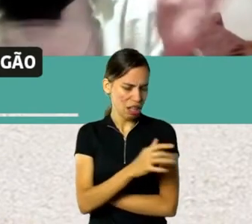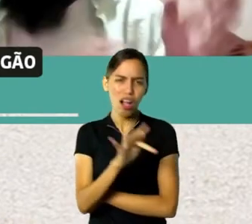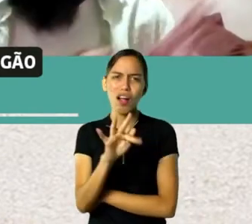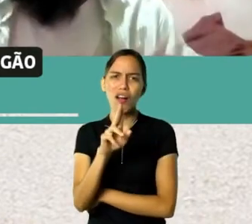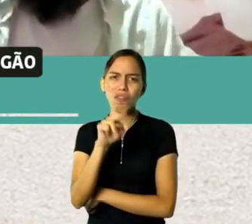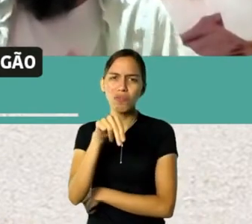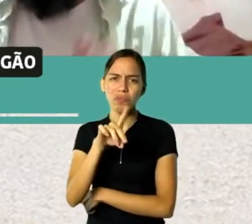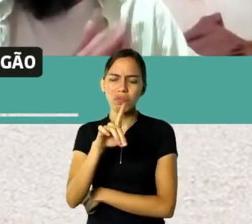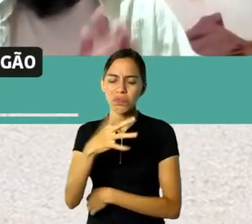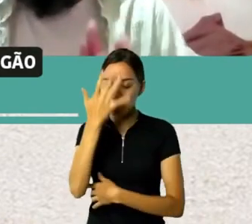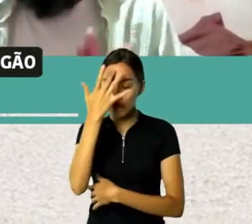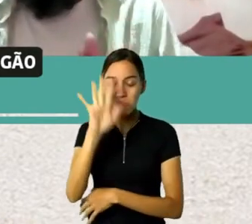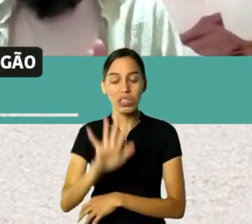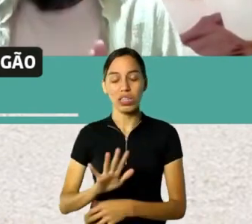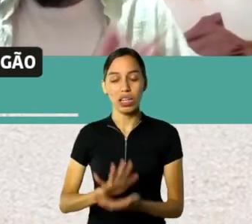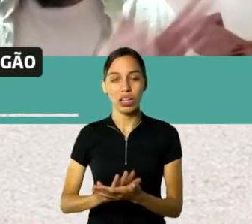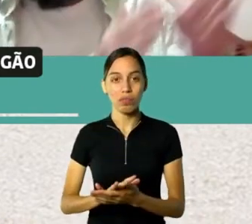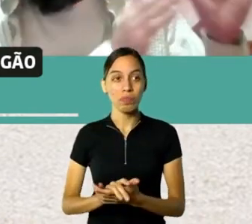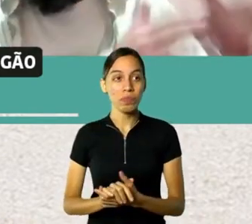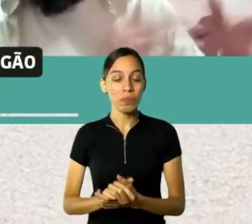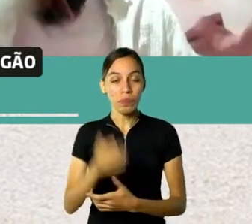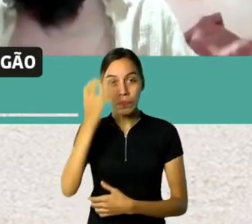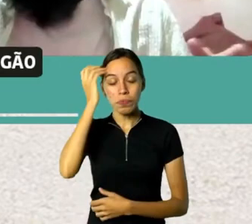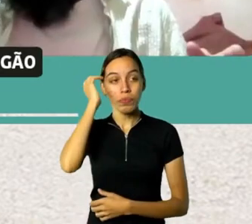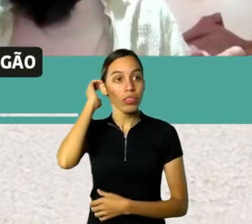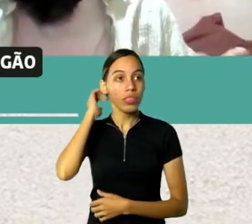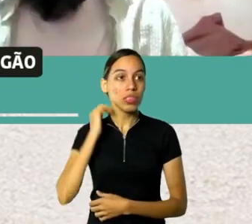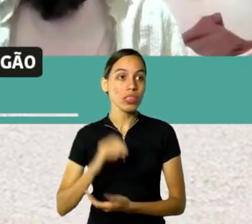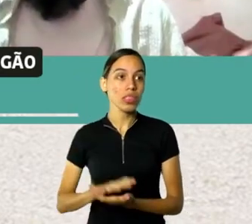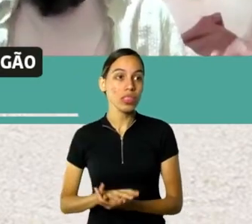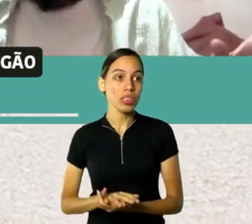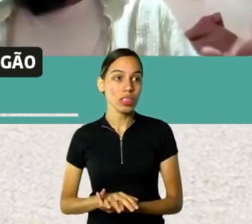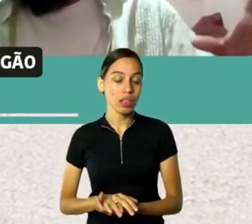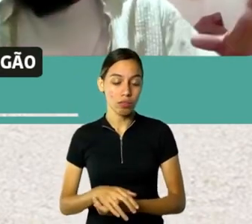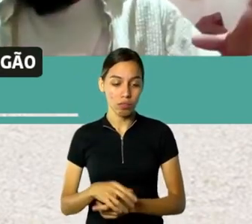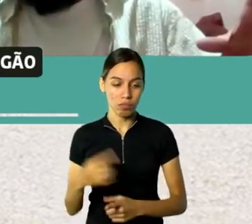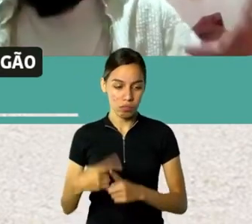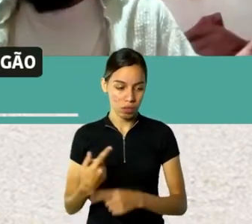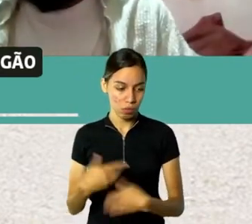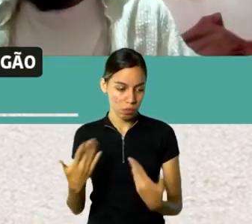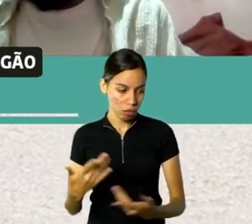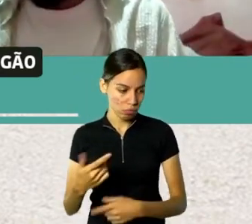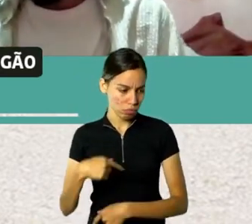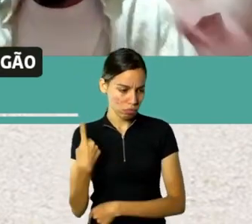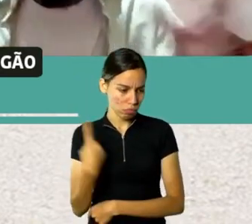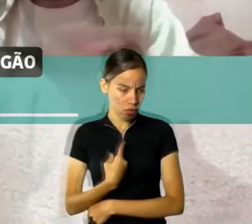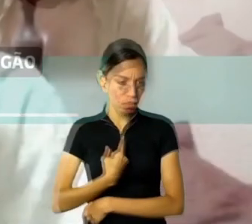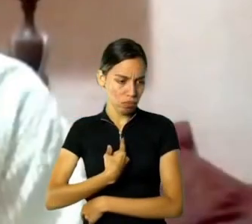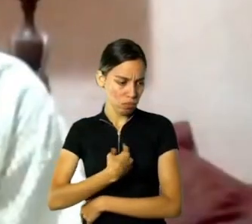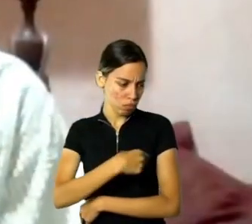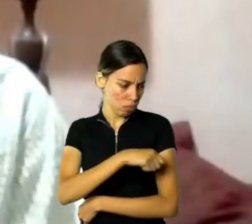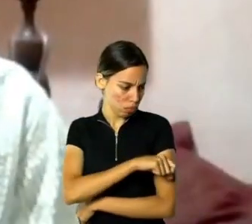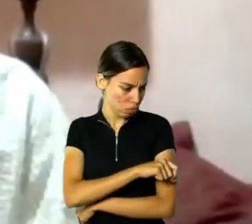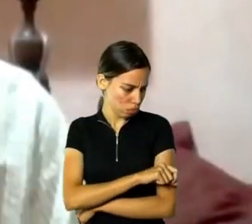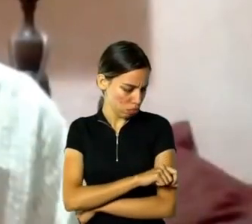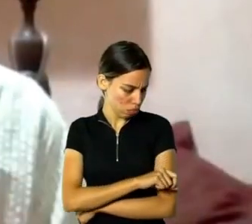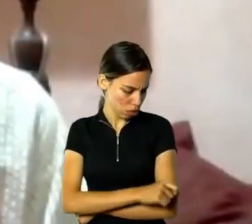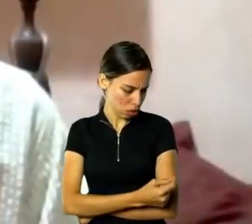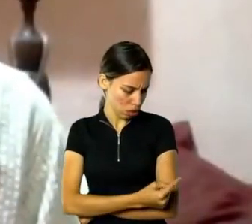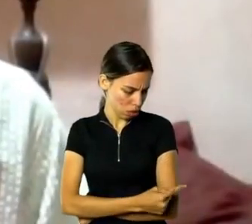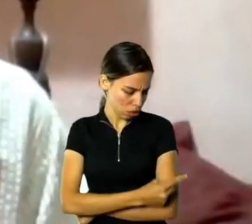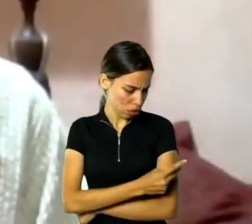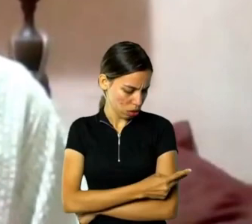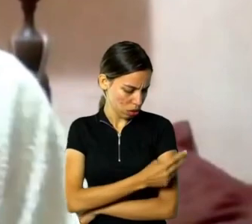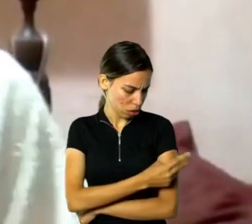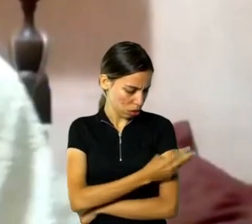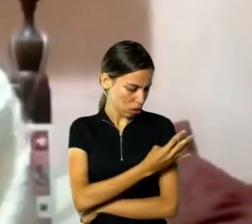quando você muda de um ensino mais primordial, que você tem uma professora só para vários professores, um para cada